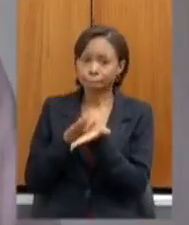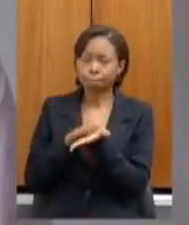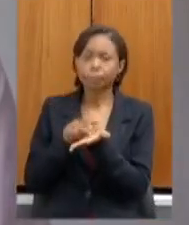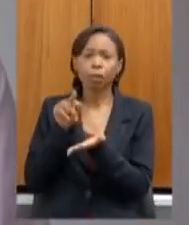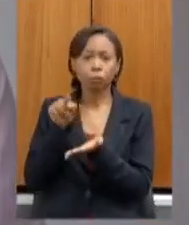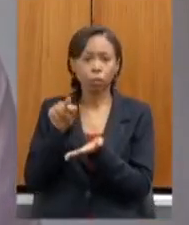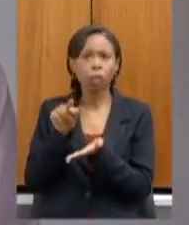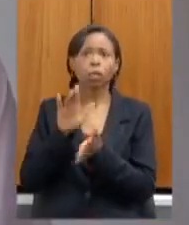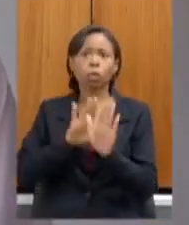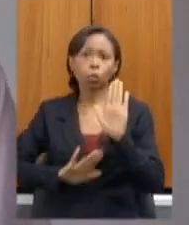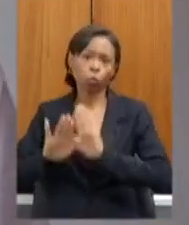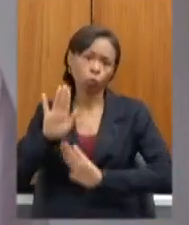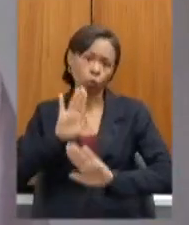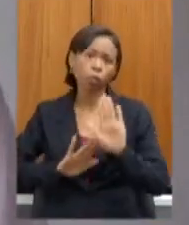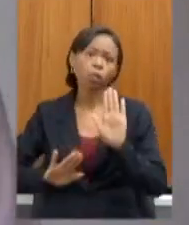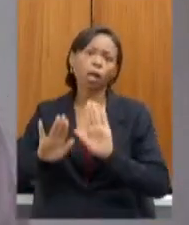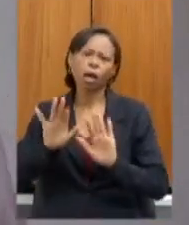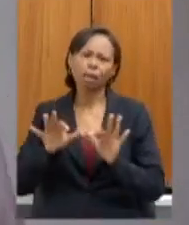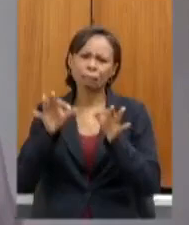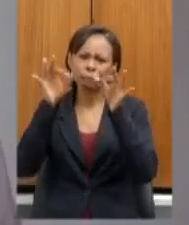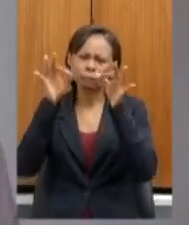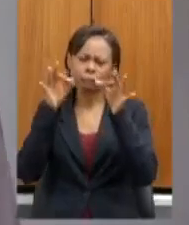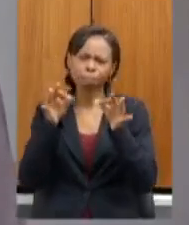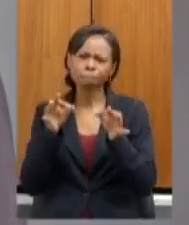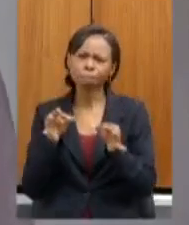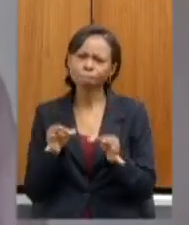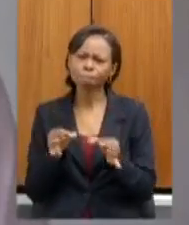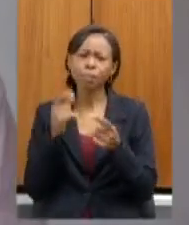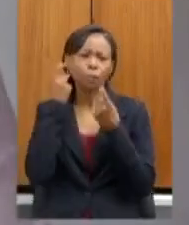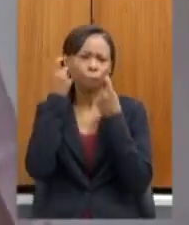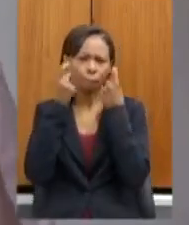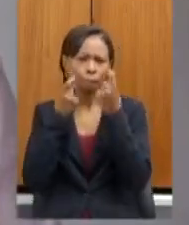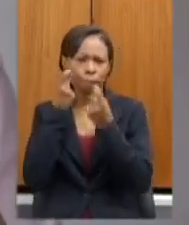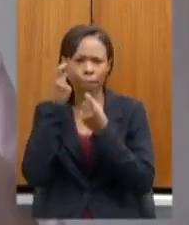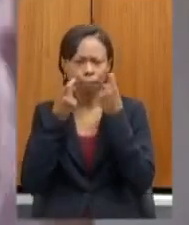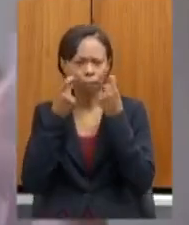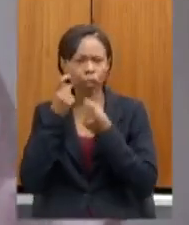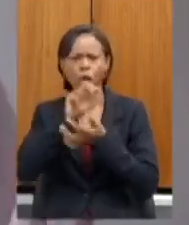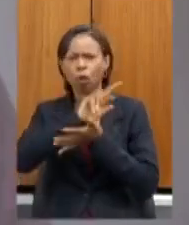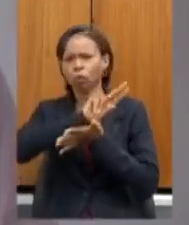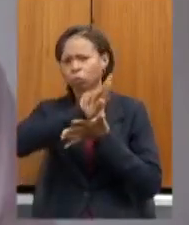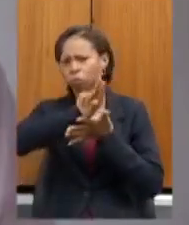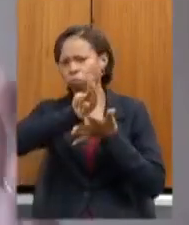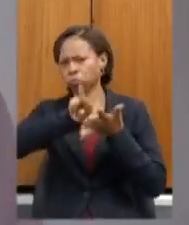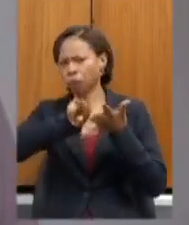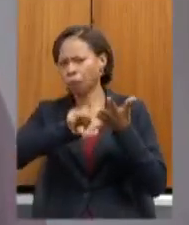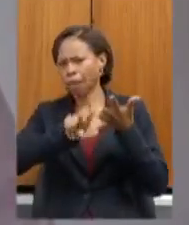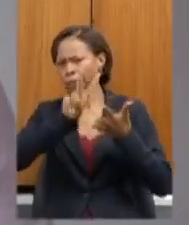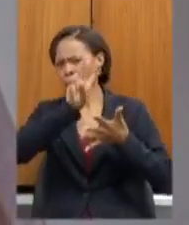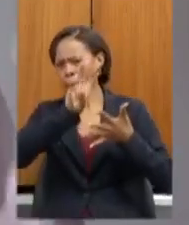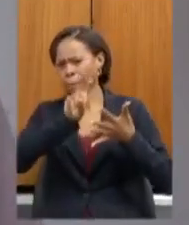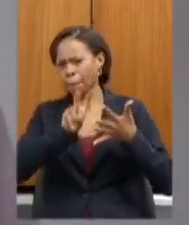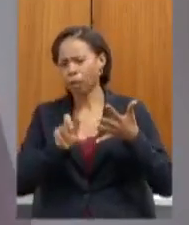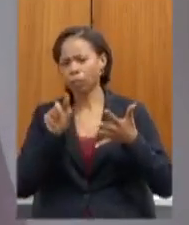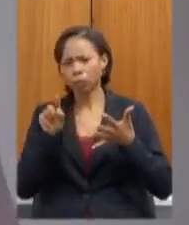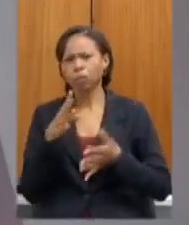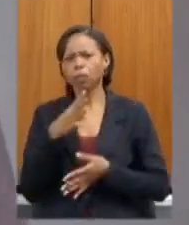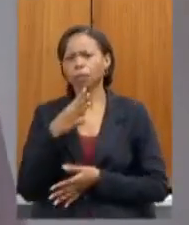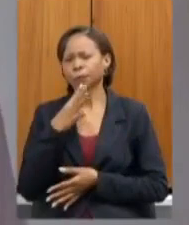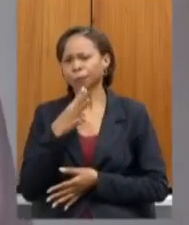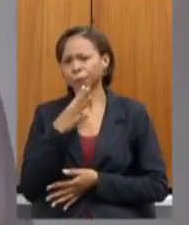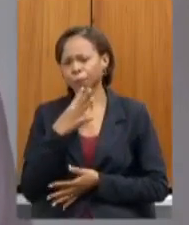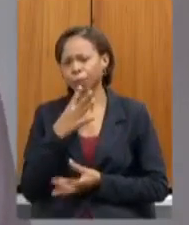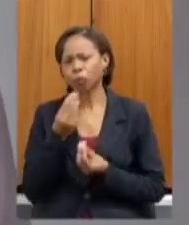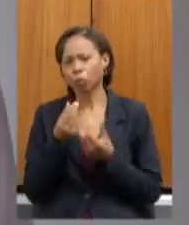o cuidado da sua precisão de preocupação com diversos temas e um grande conhecimento em relação a